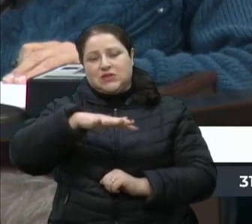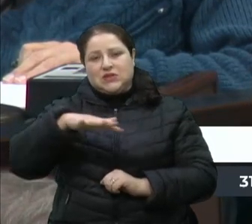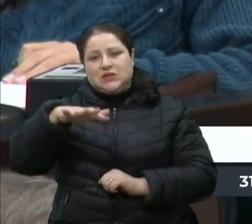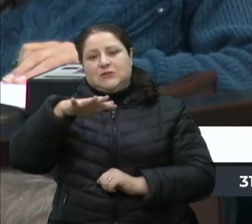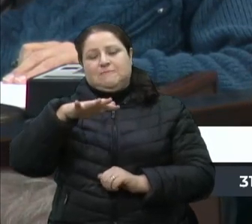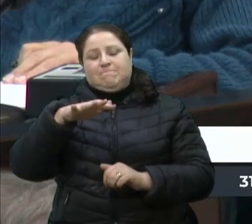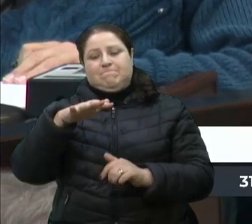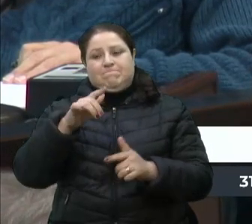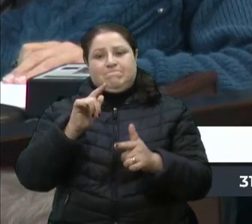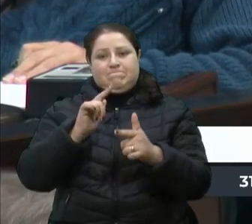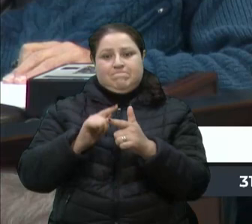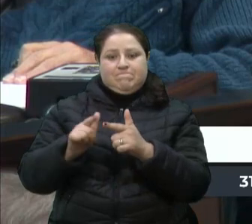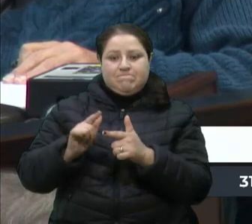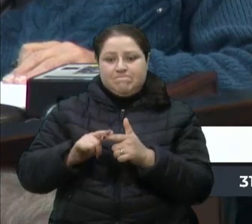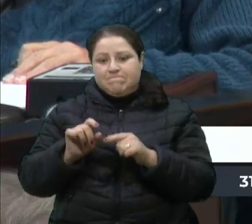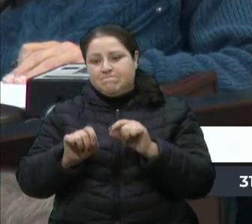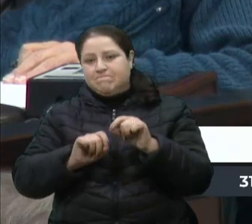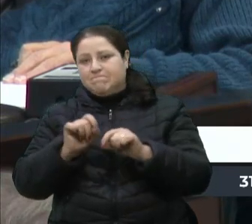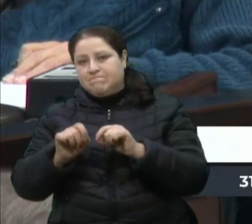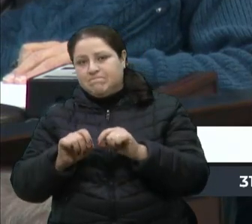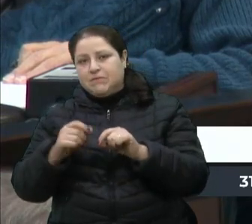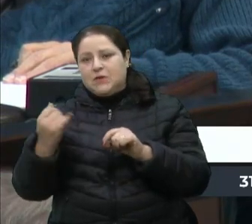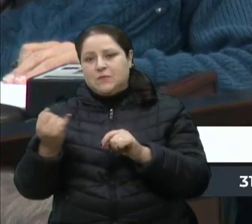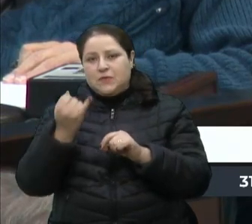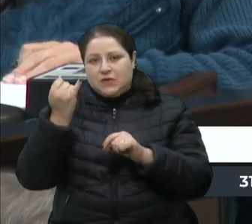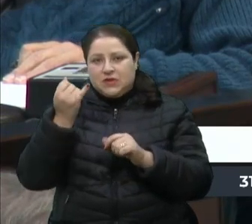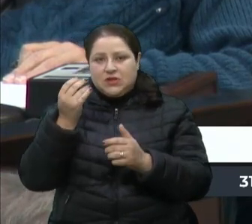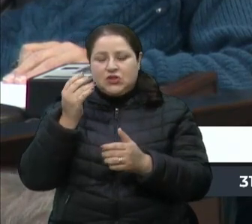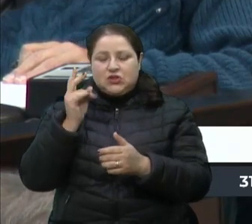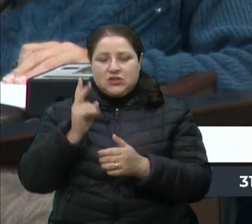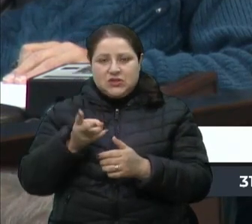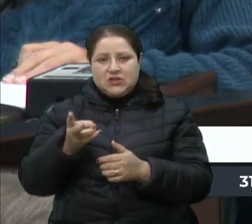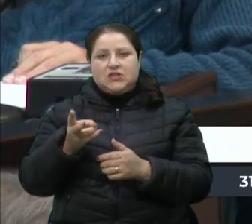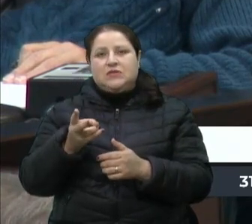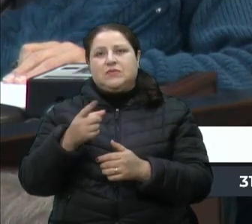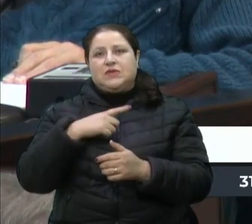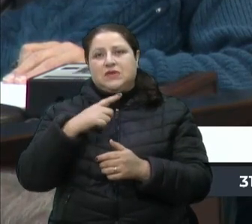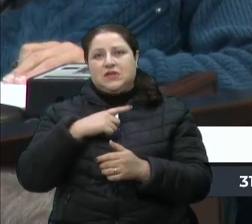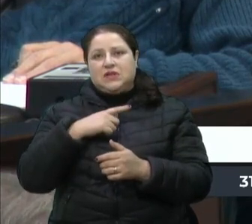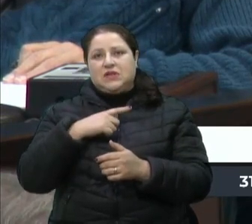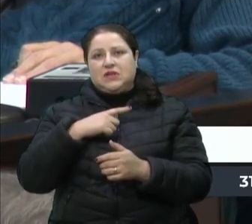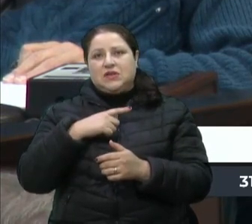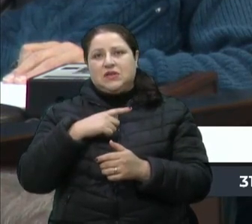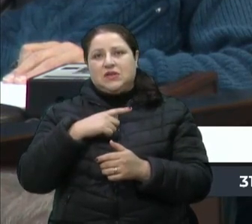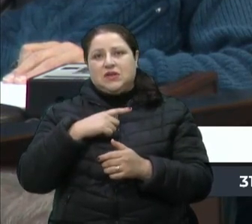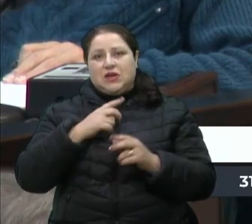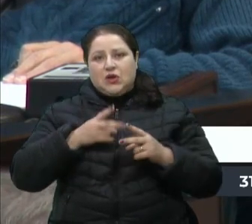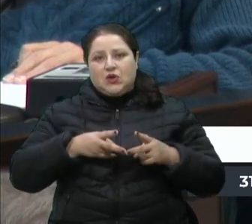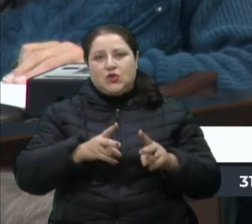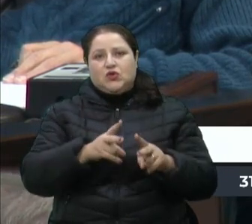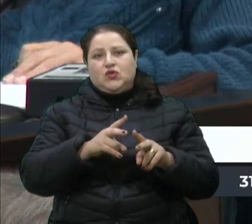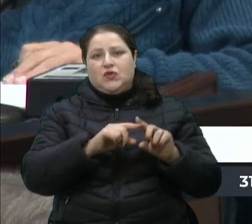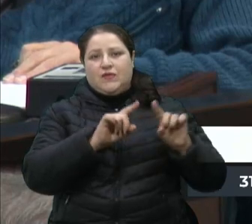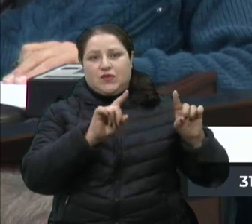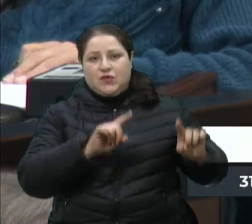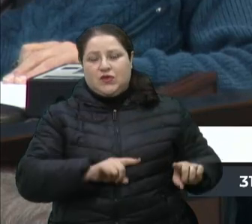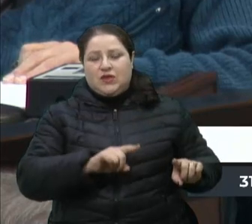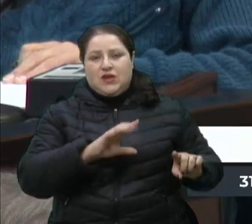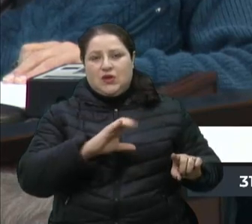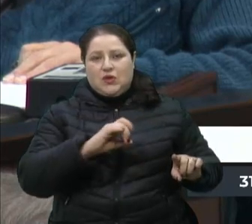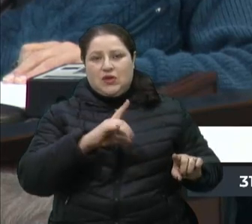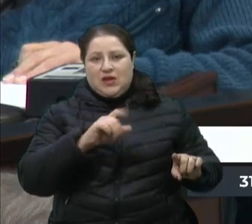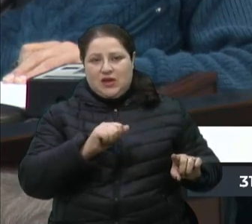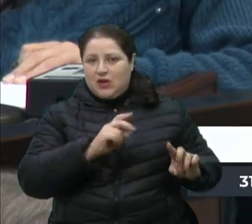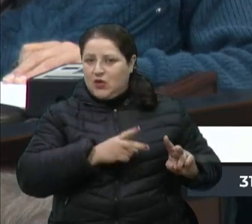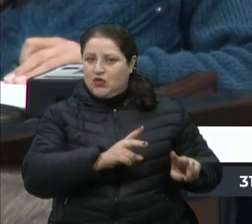vivenciando, é importante a manutenção desses 1.200 empregados da Companhia Codeca.